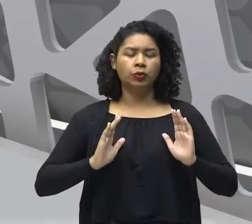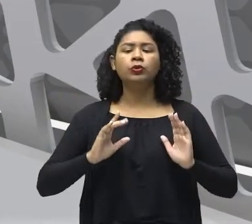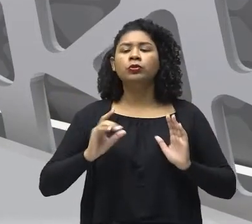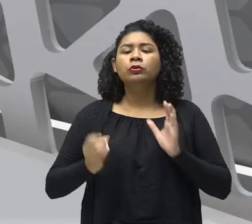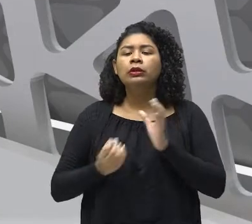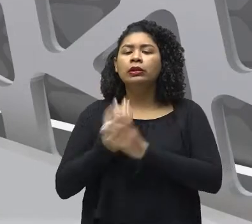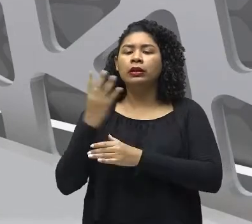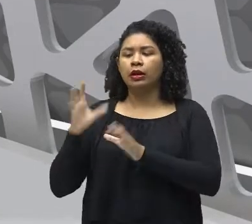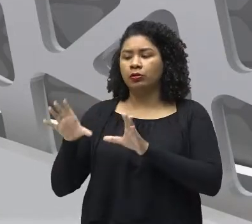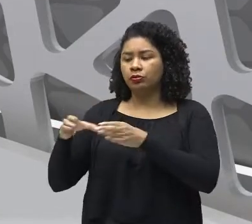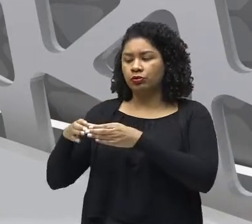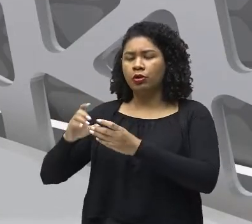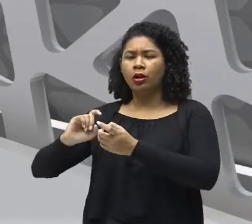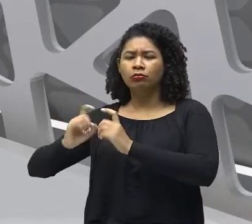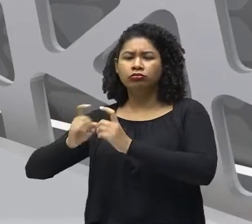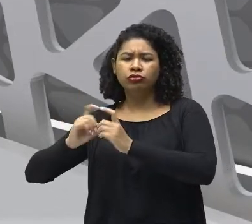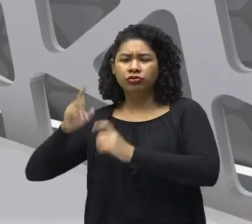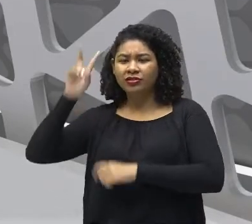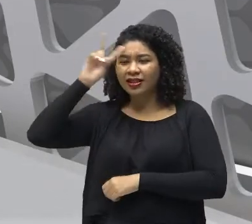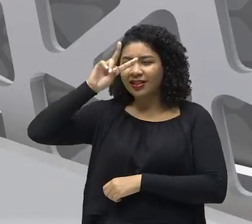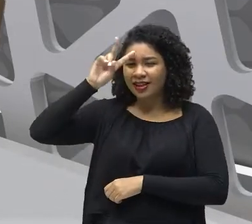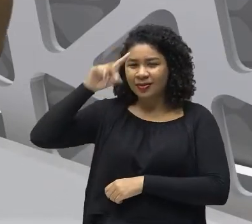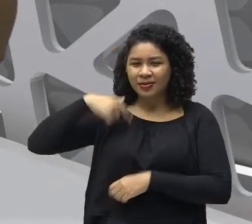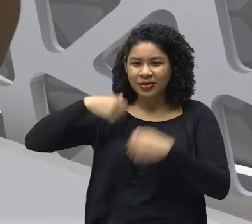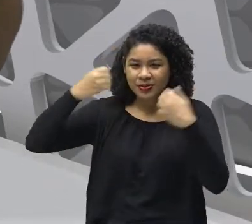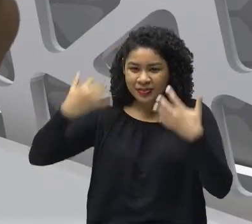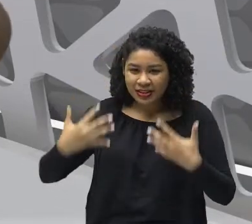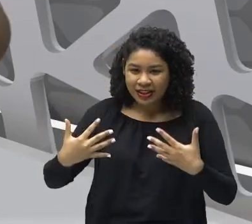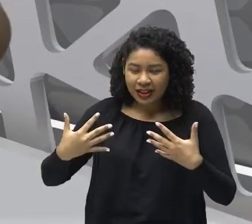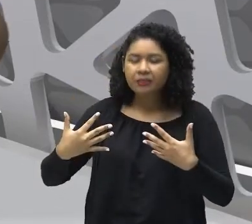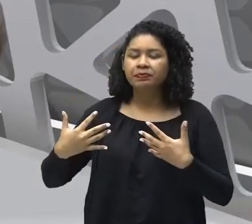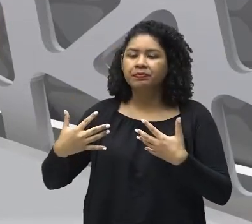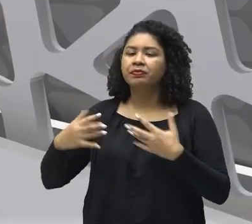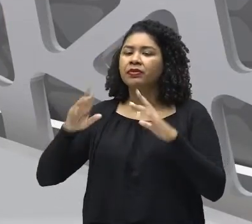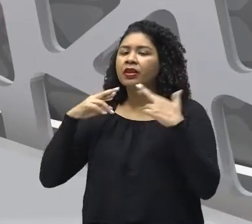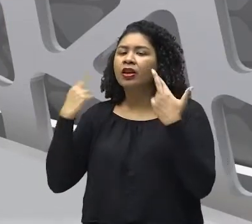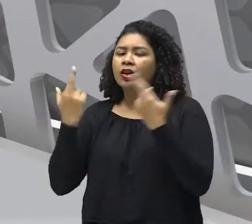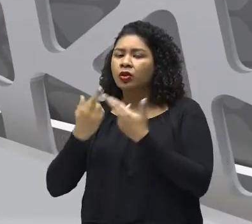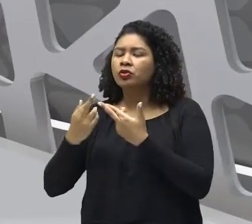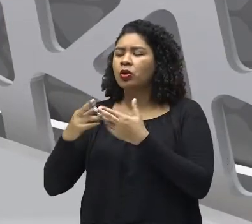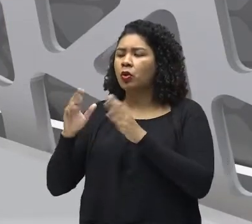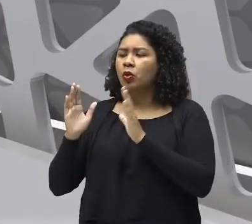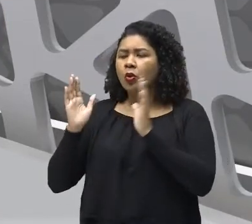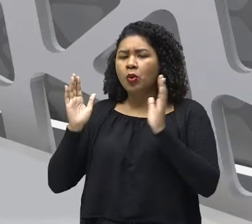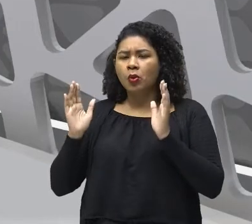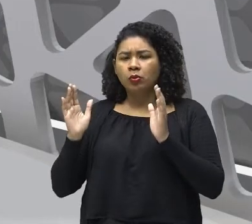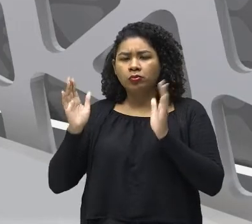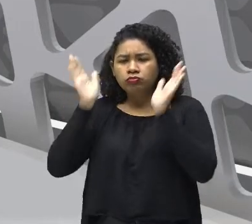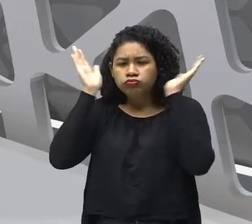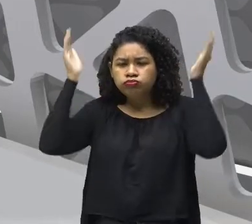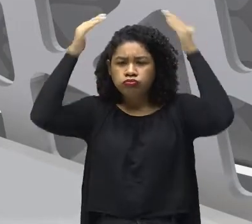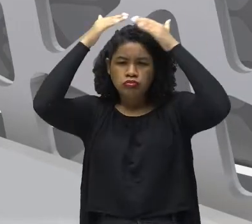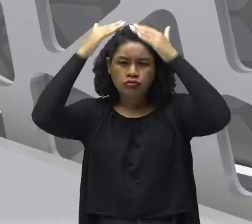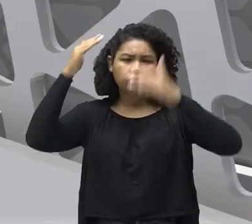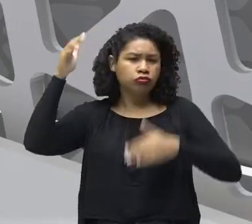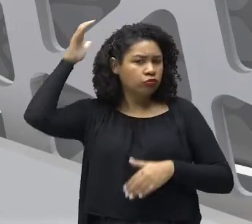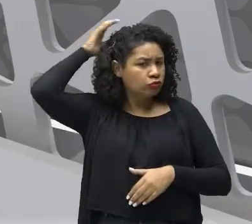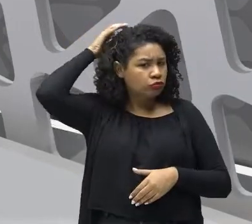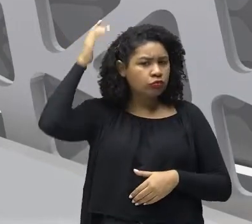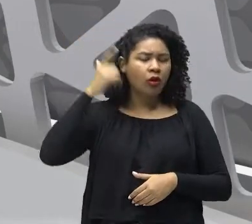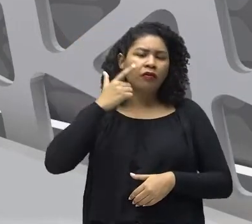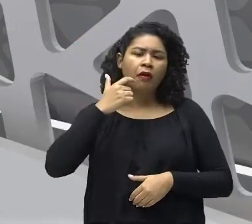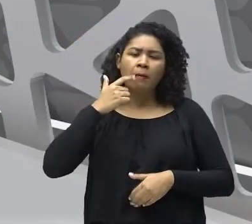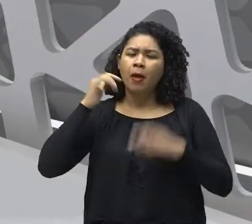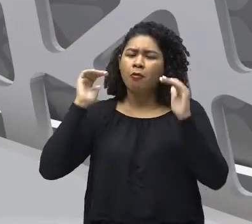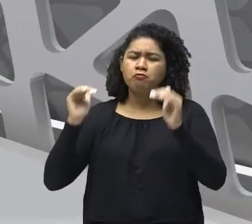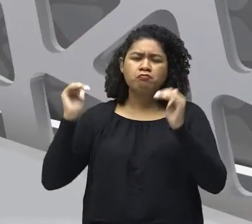já viu, que é a reunião dos bispos, das maiores autoridades presentes dentro da Igreja Católica, que vão se reunir ali para